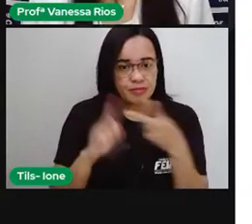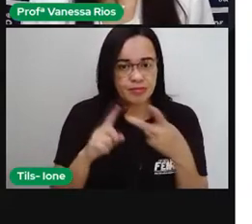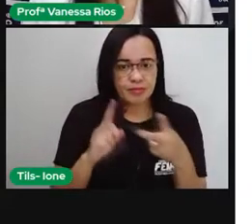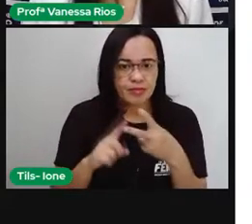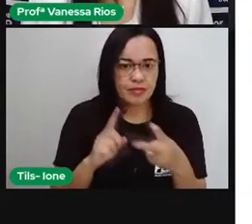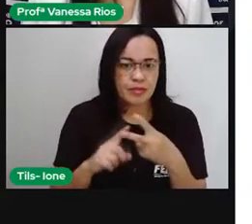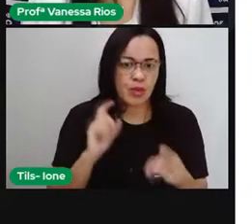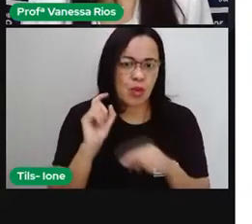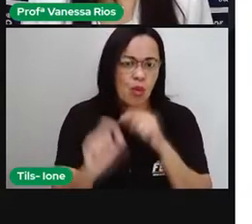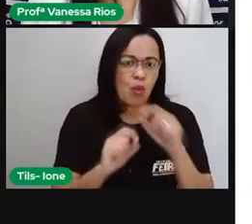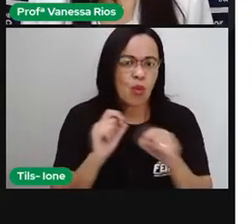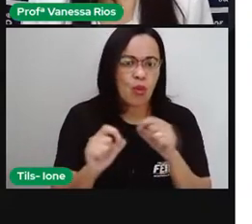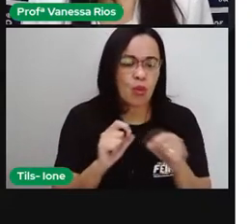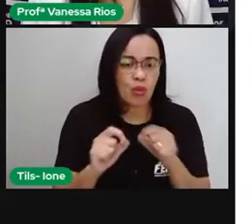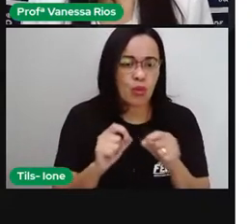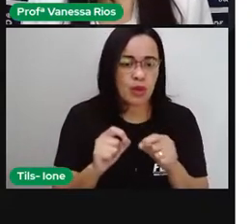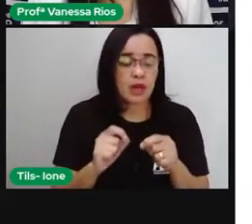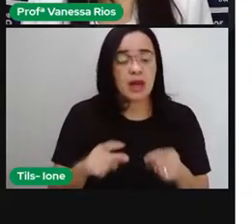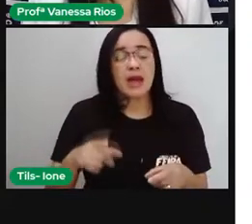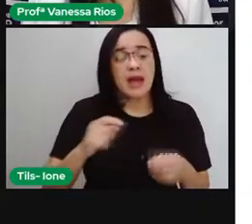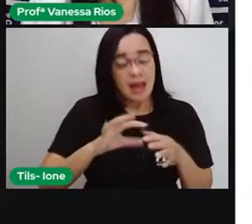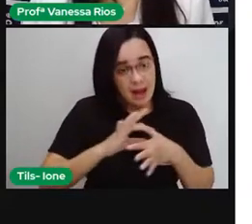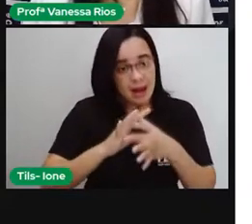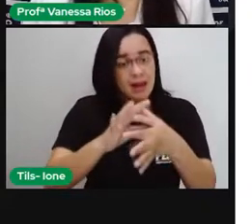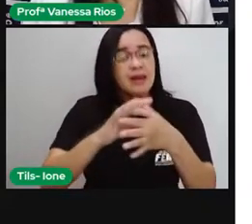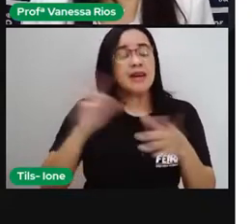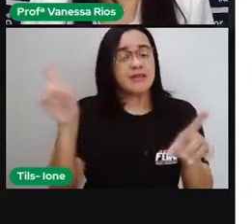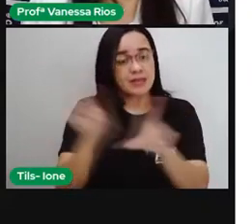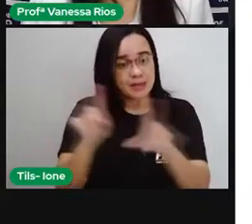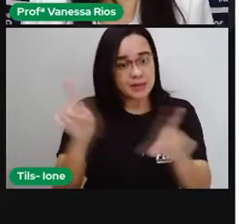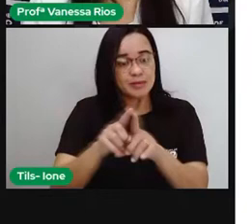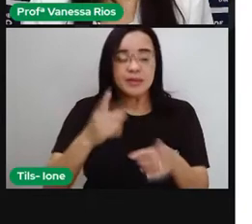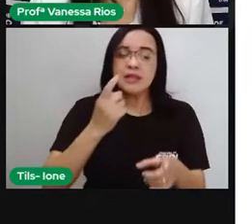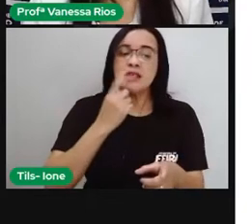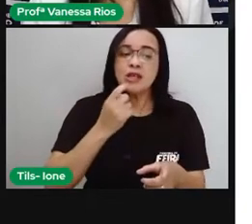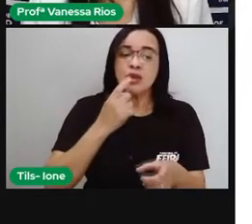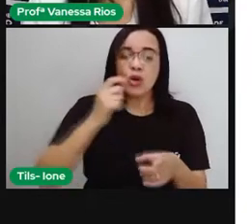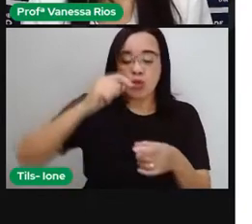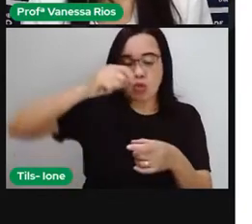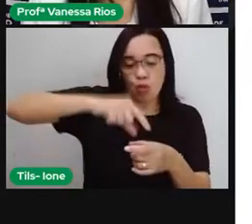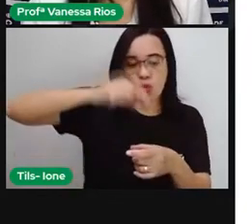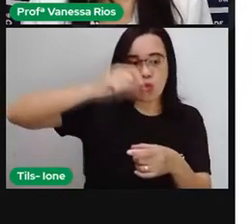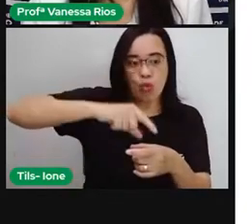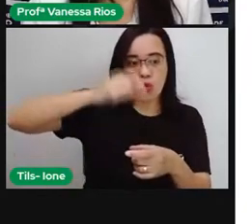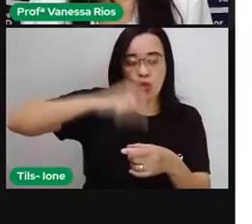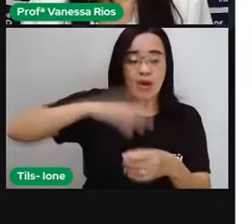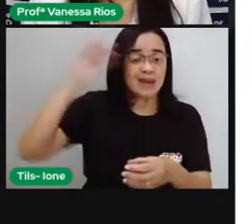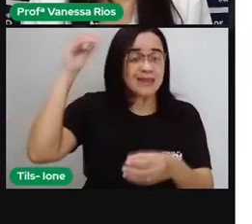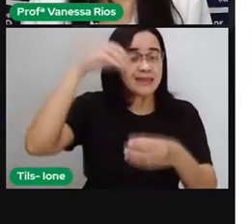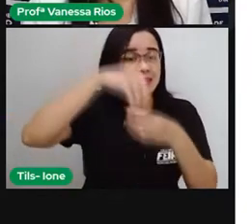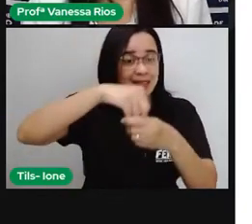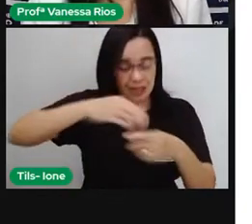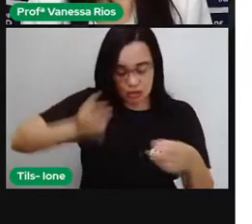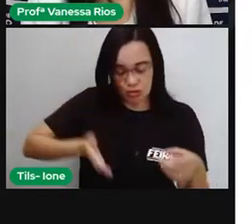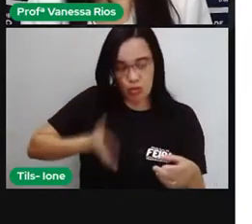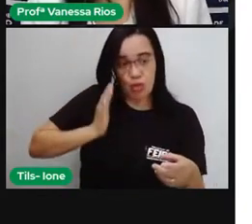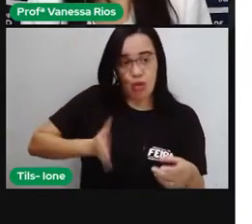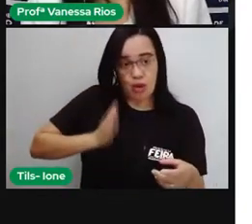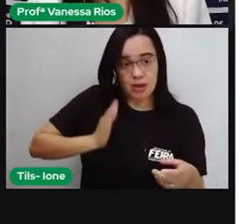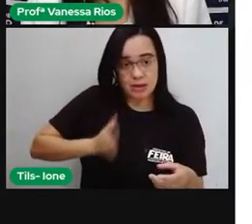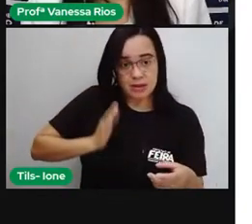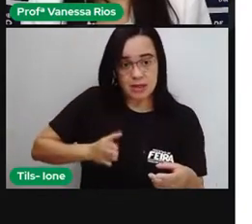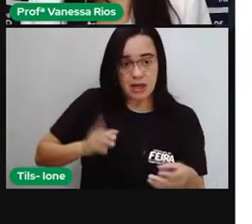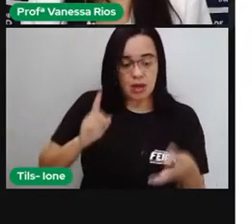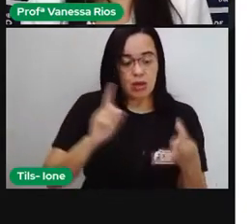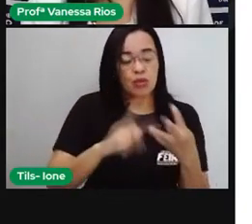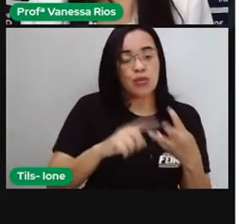recebimento do sangue no coração, enquanto os ventrículos são as câmaras responsáveis por garantir o bombeamento